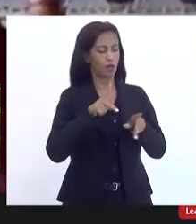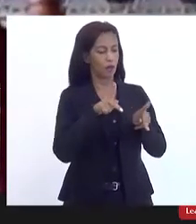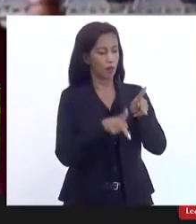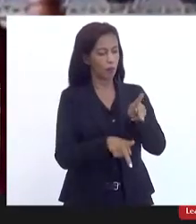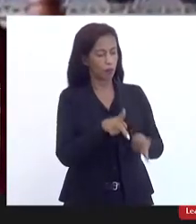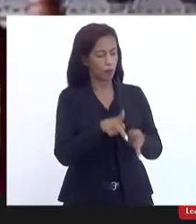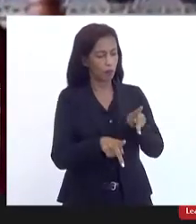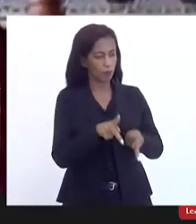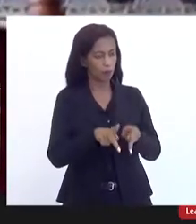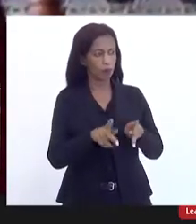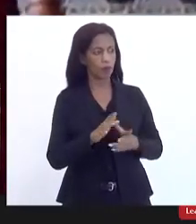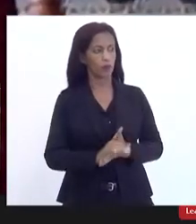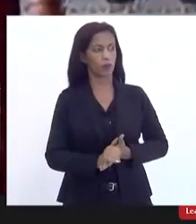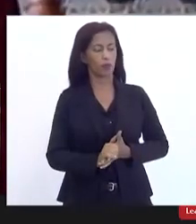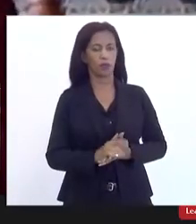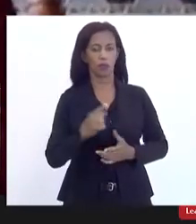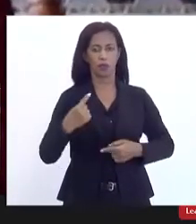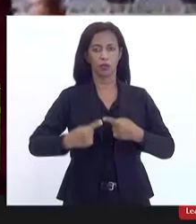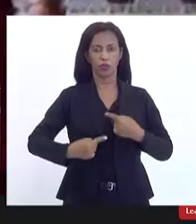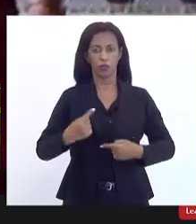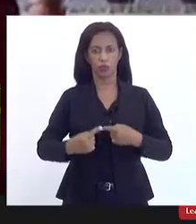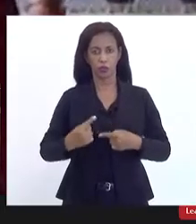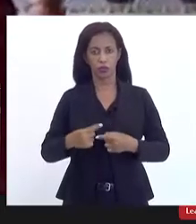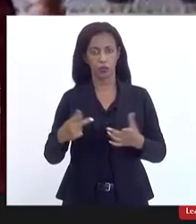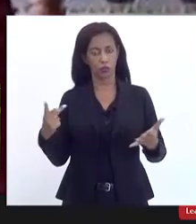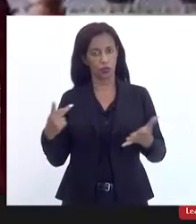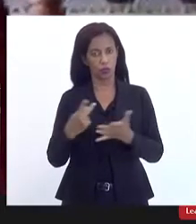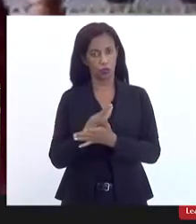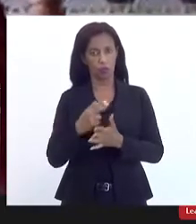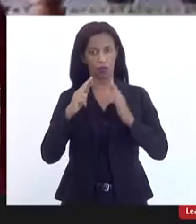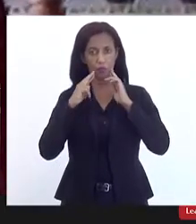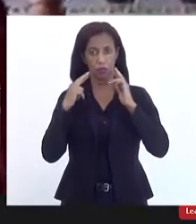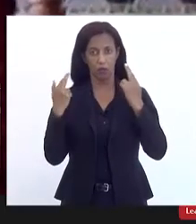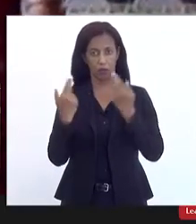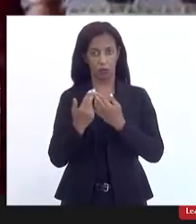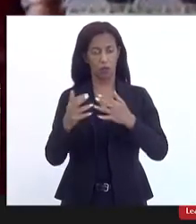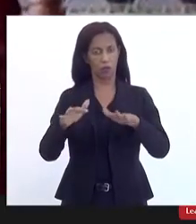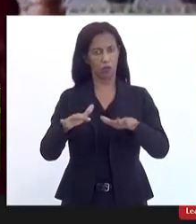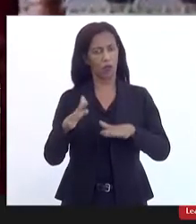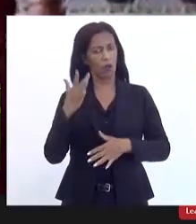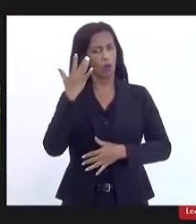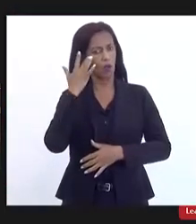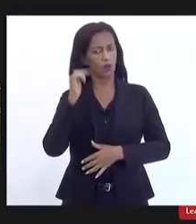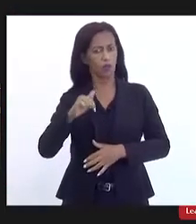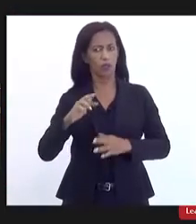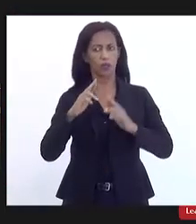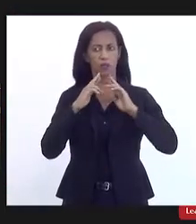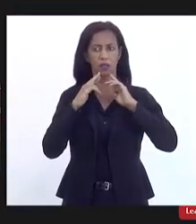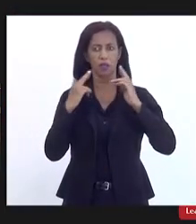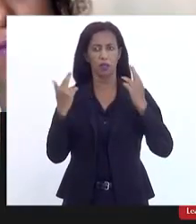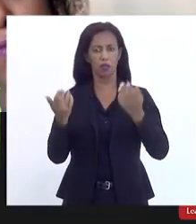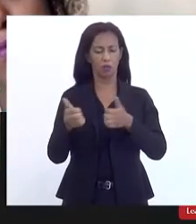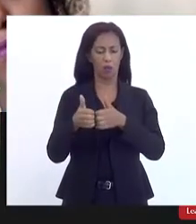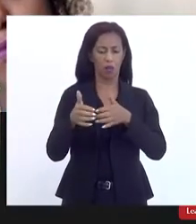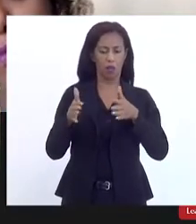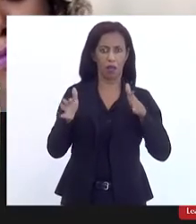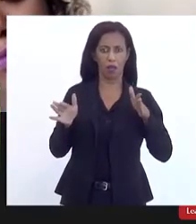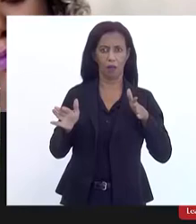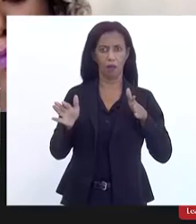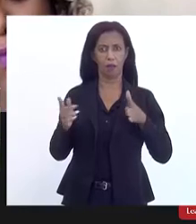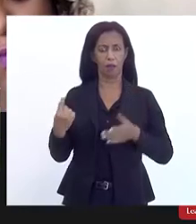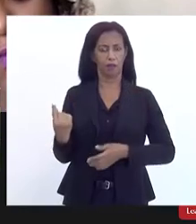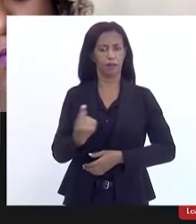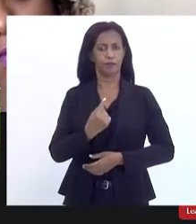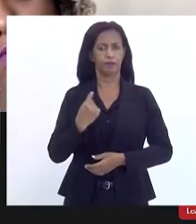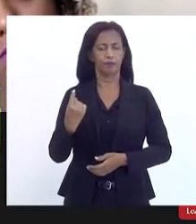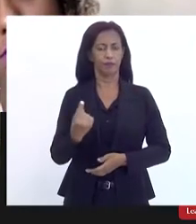das discussões feitas nessa audiência acho que essa audiência ela abre para nós eu acho que a